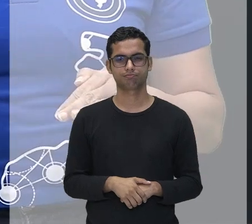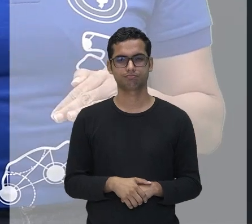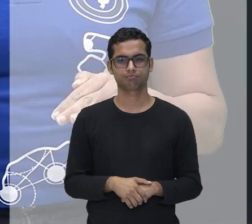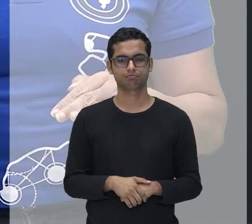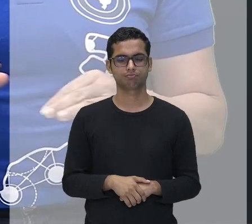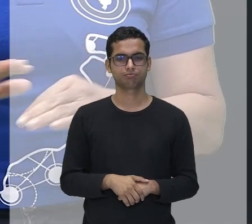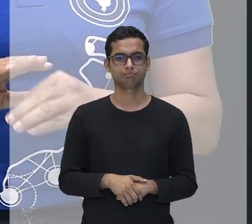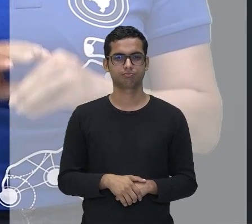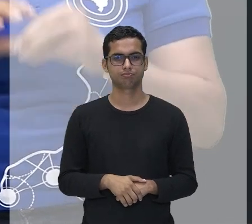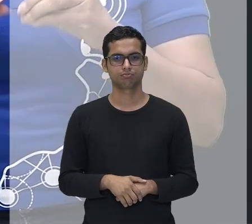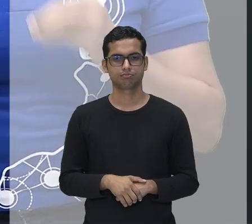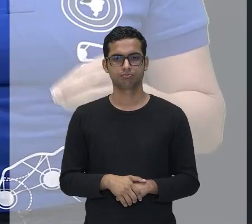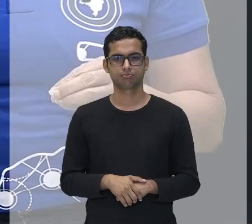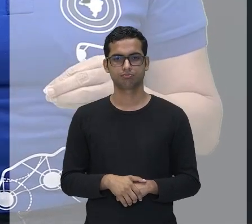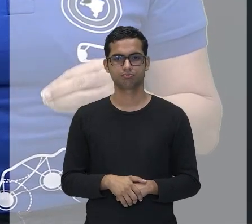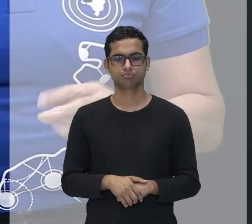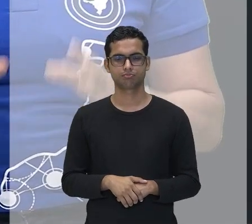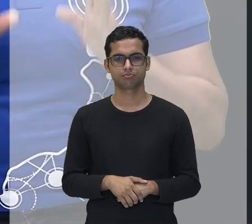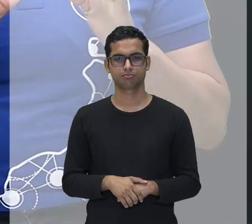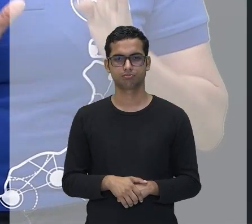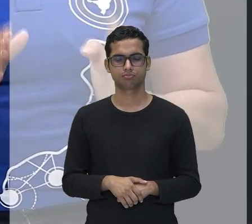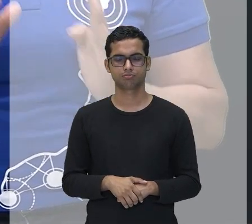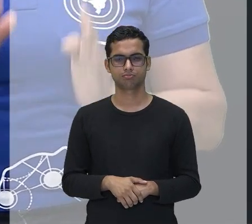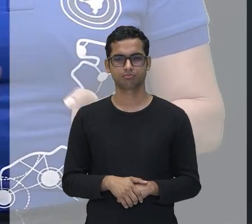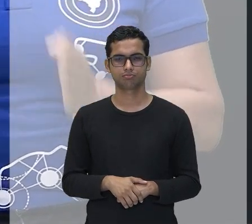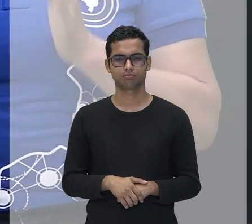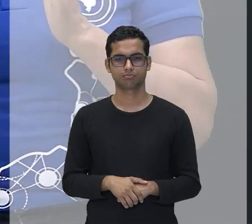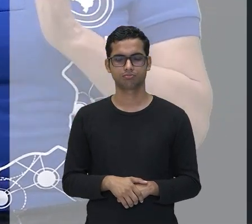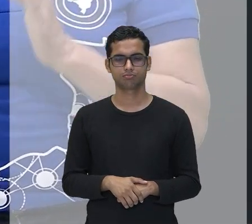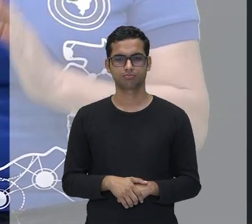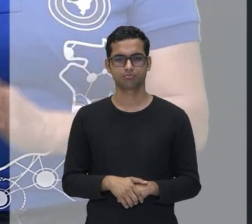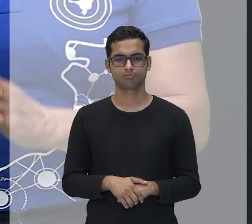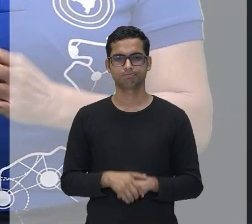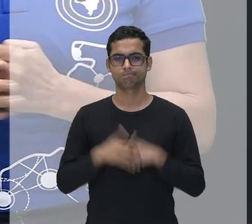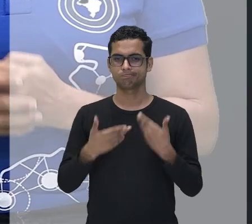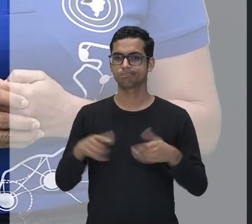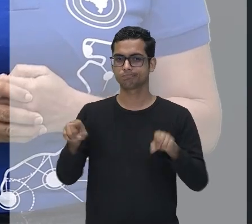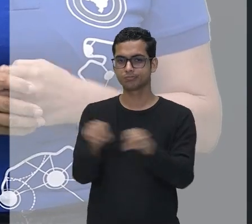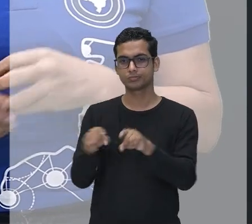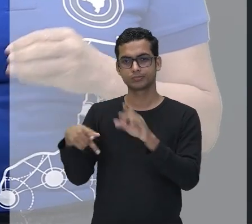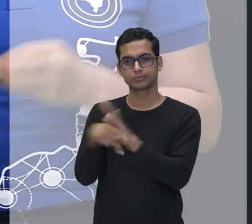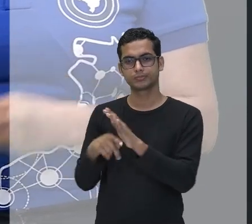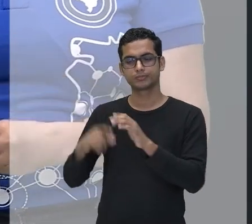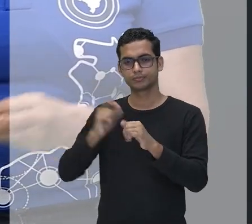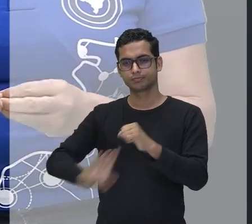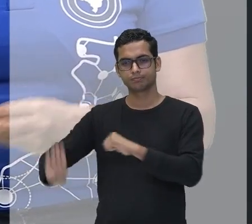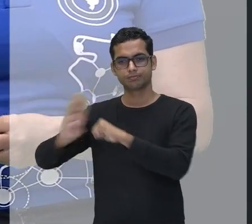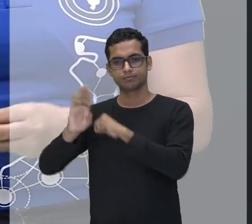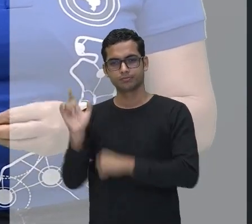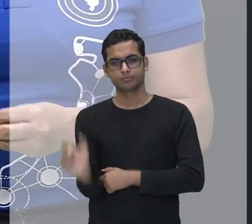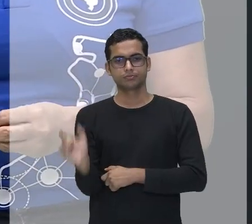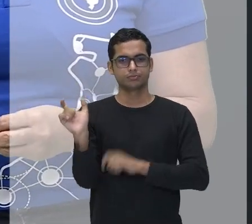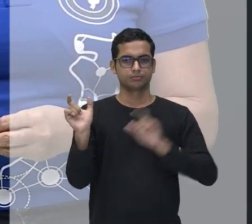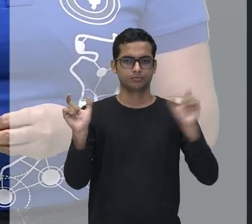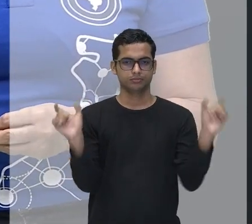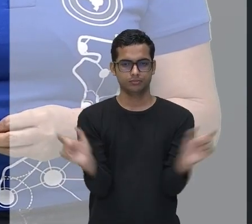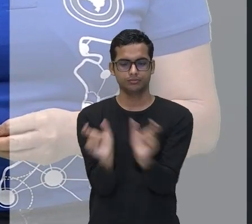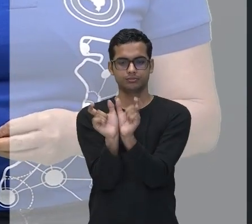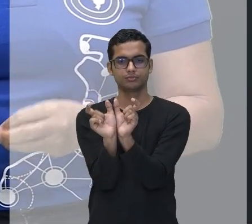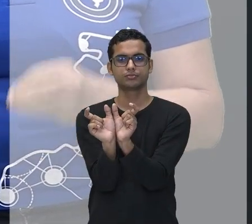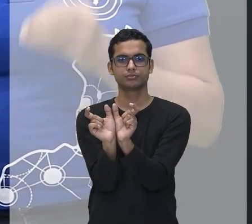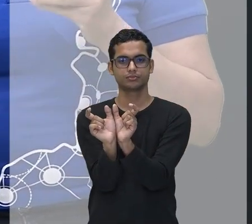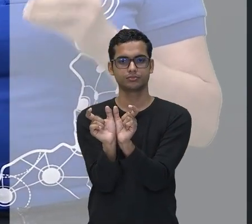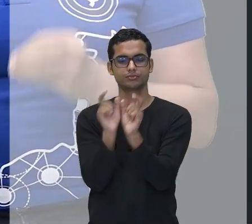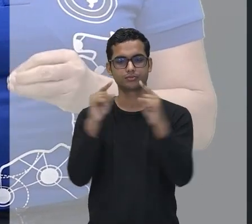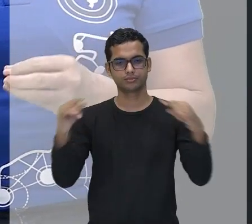simples e a regra geral. O substantivo vai concordar com os seus acompanhantes.